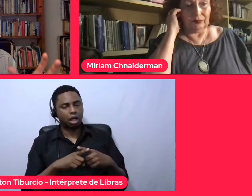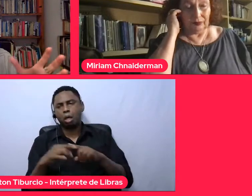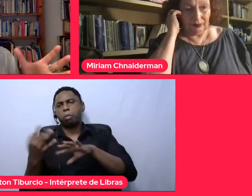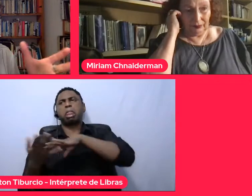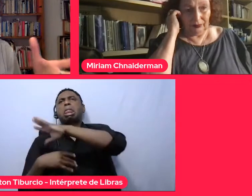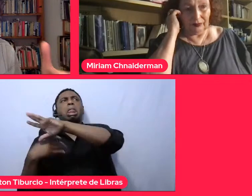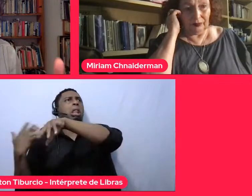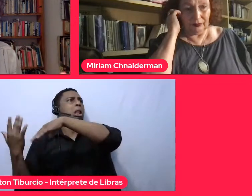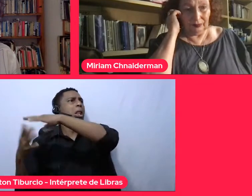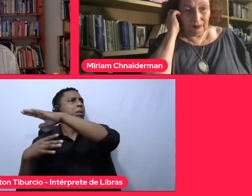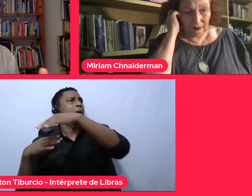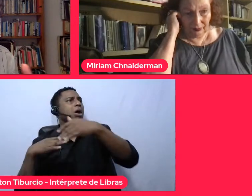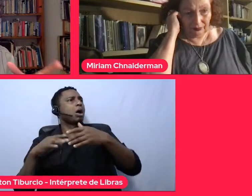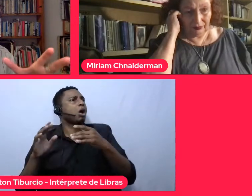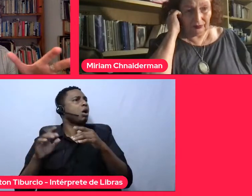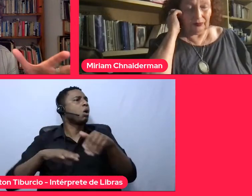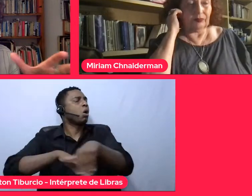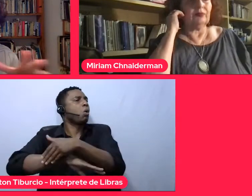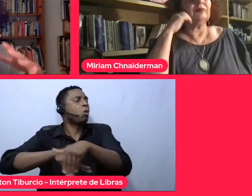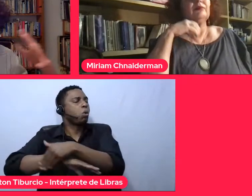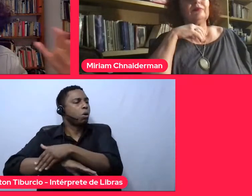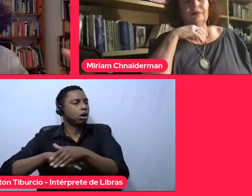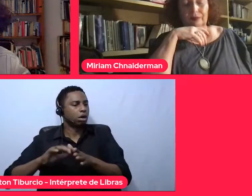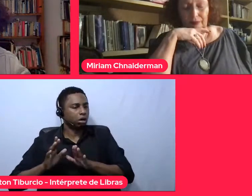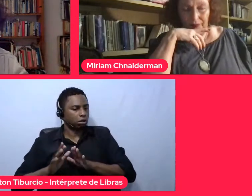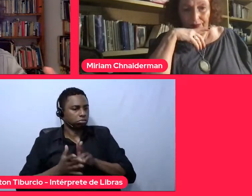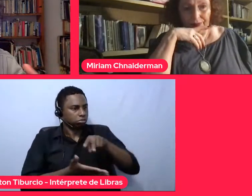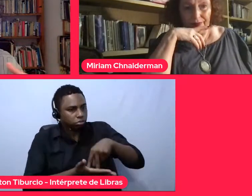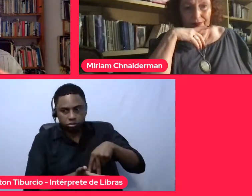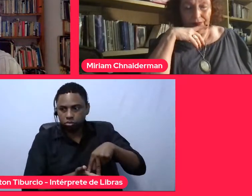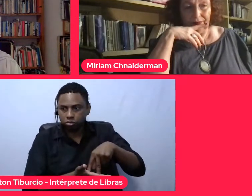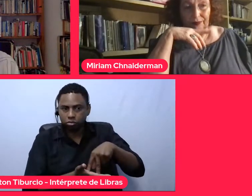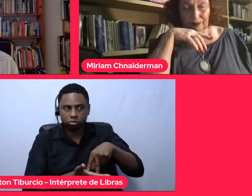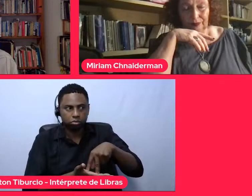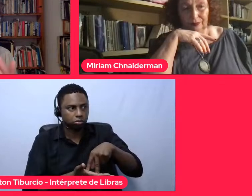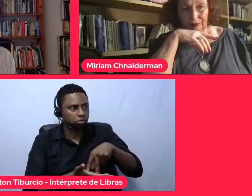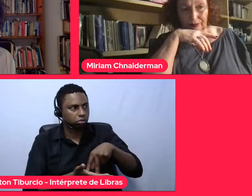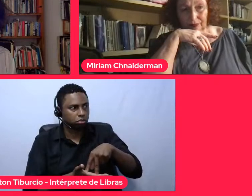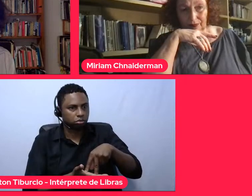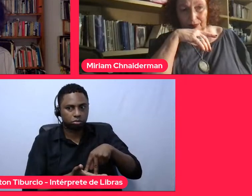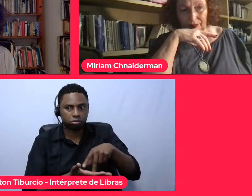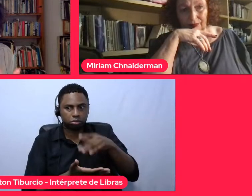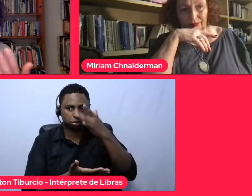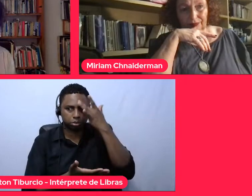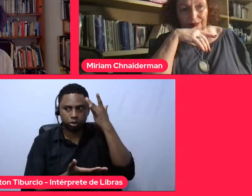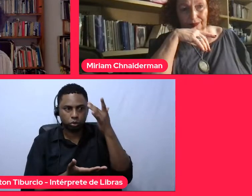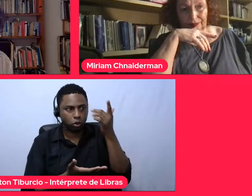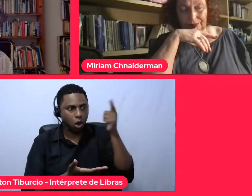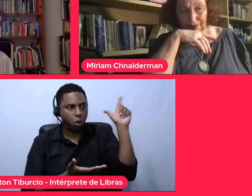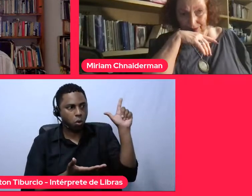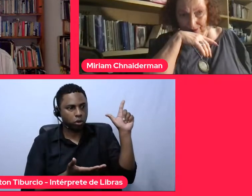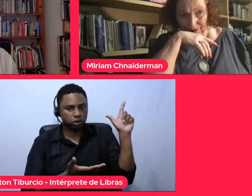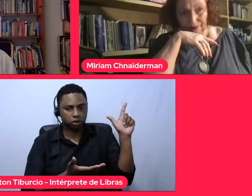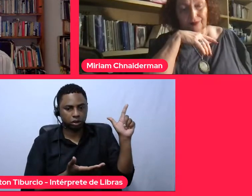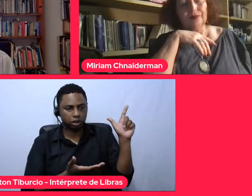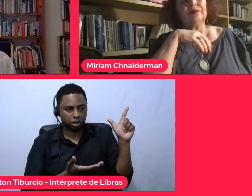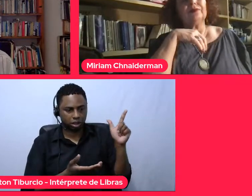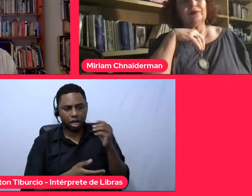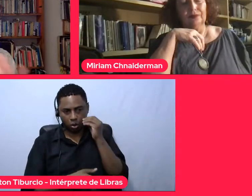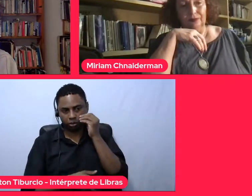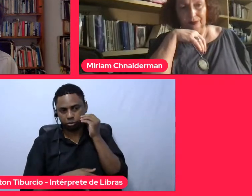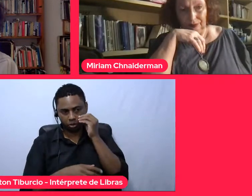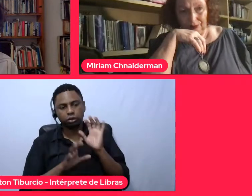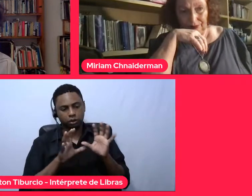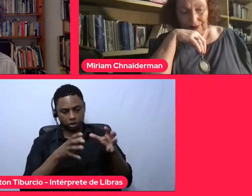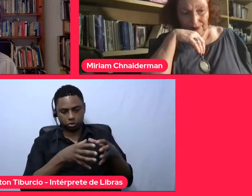rua para entrar em um outro lugar onde você está com outras pessoas, é uma experiência coletiva, é